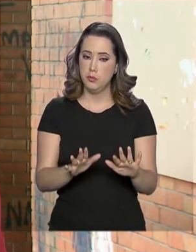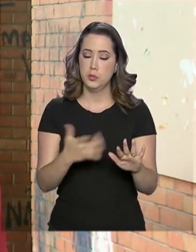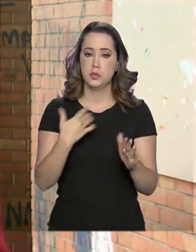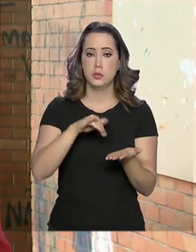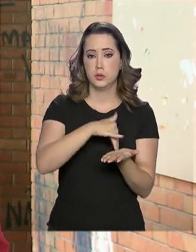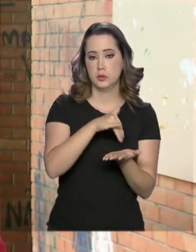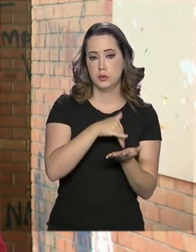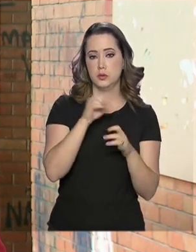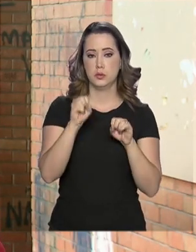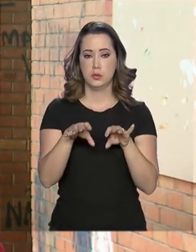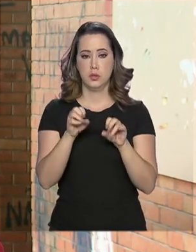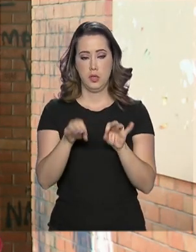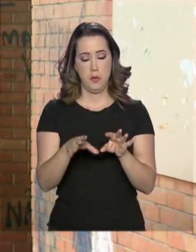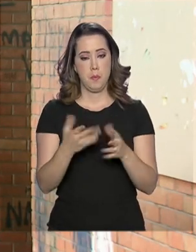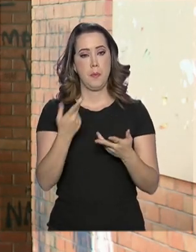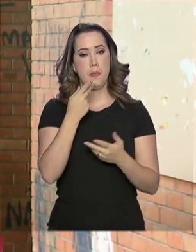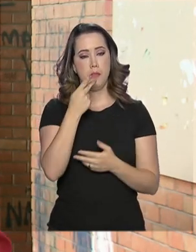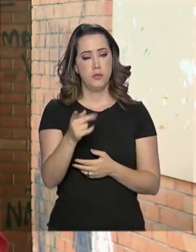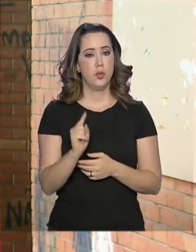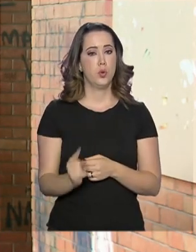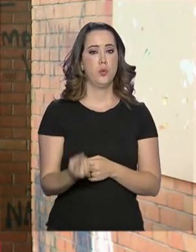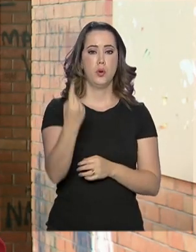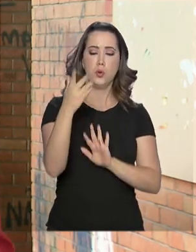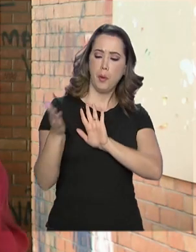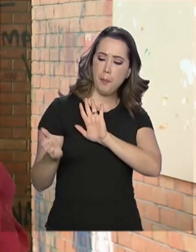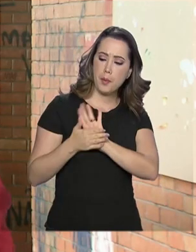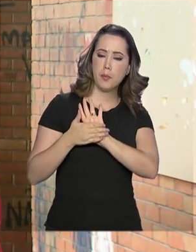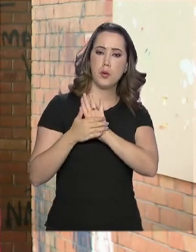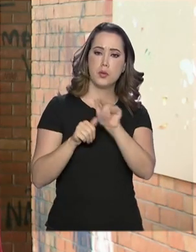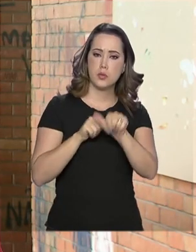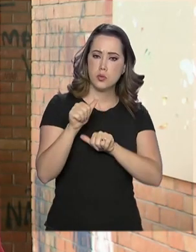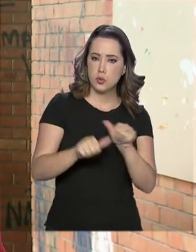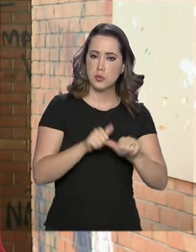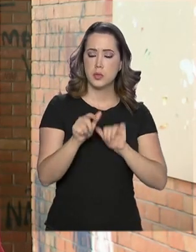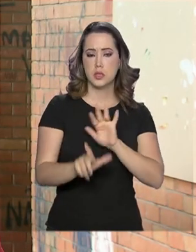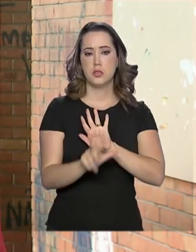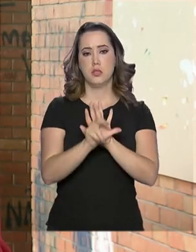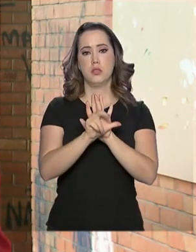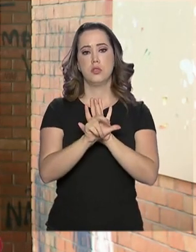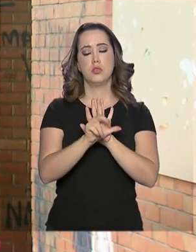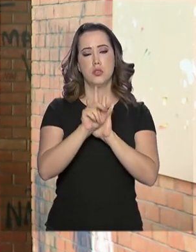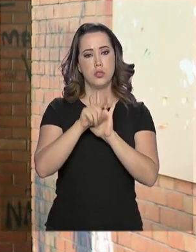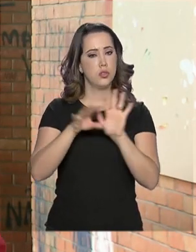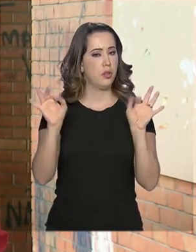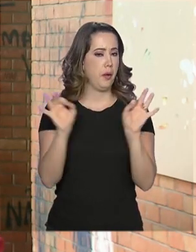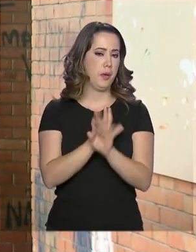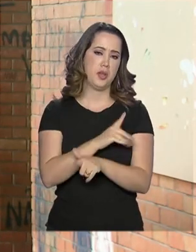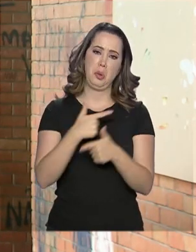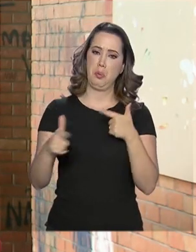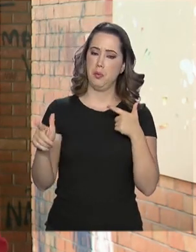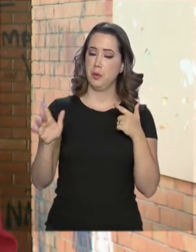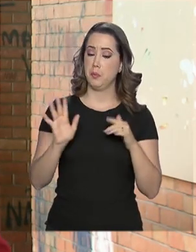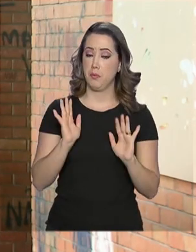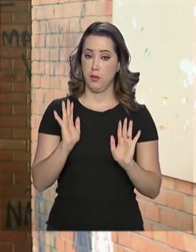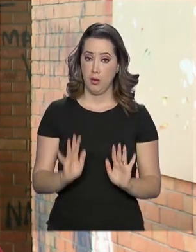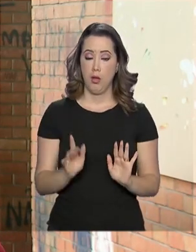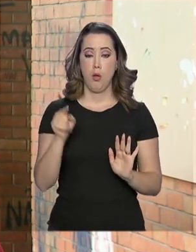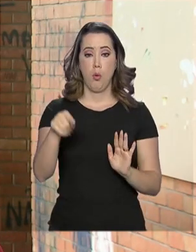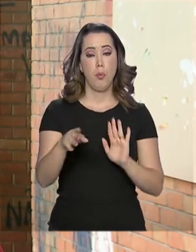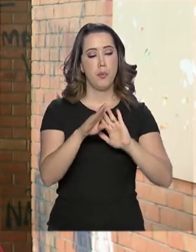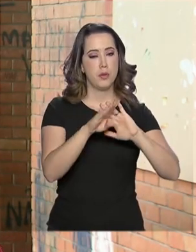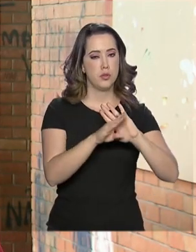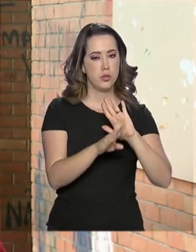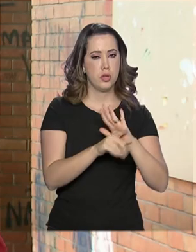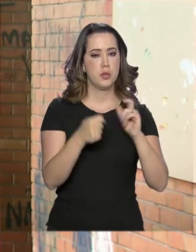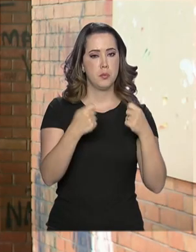o secretário de Educação Superior, uma única proposta de alteração legislativa resolveria a questão. O projeto deve